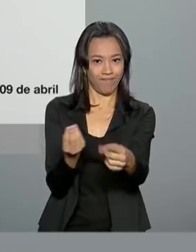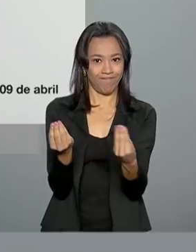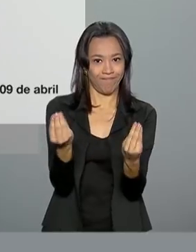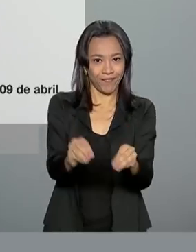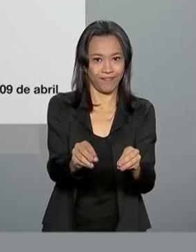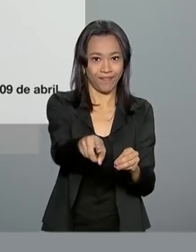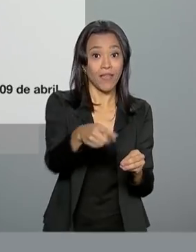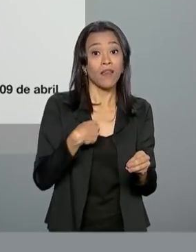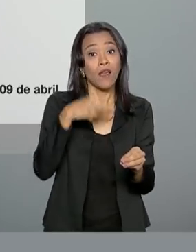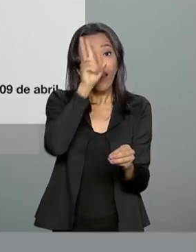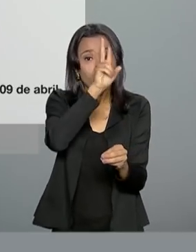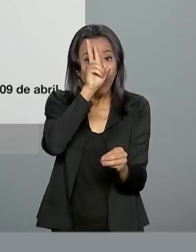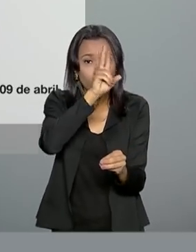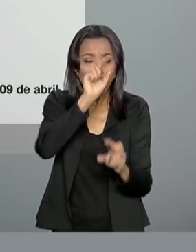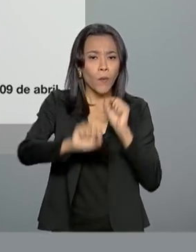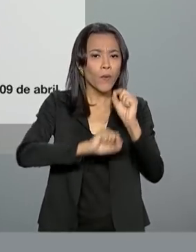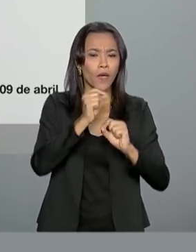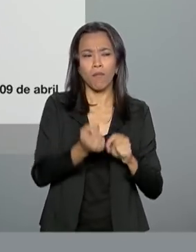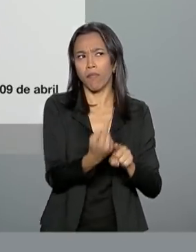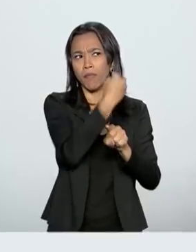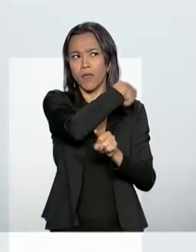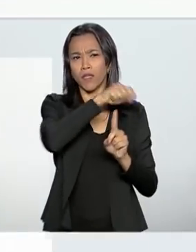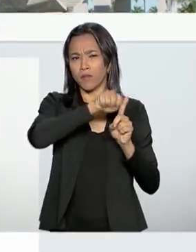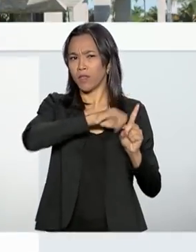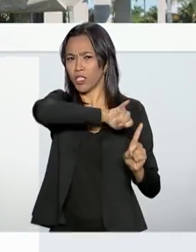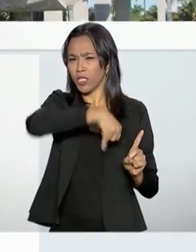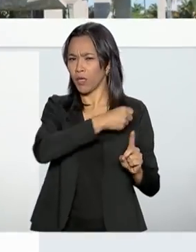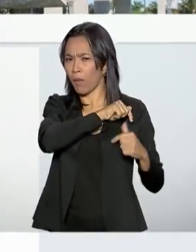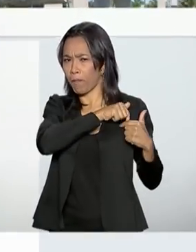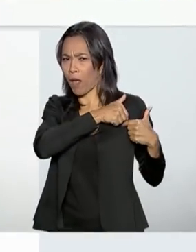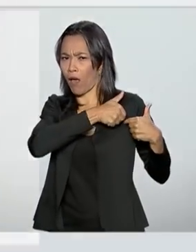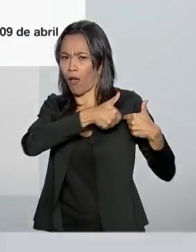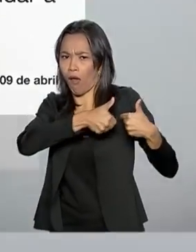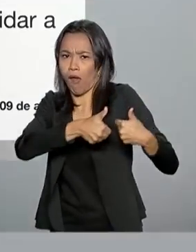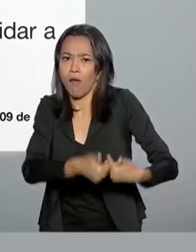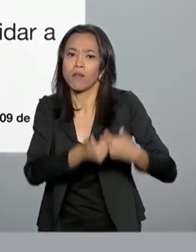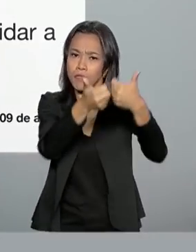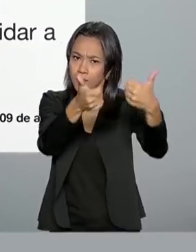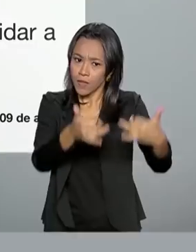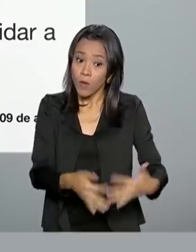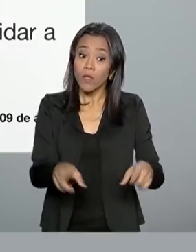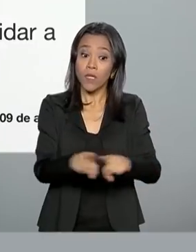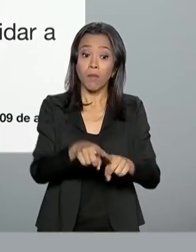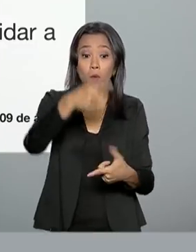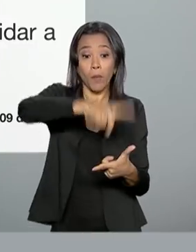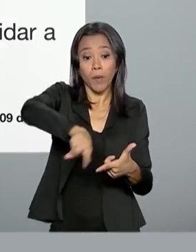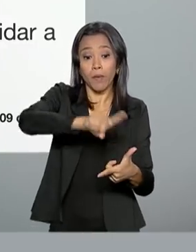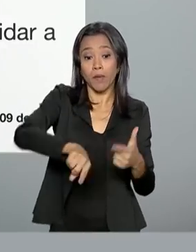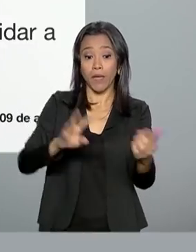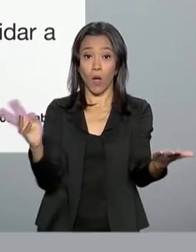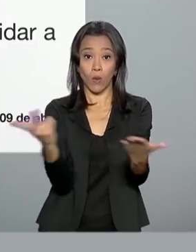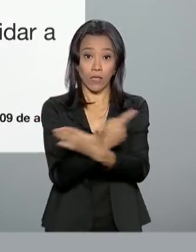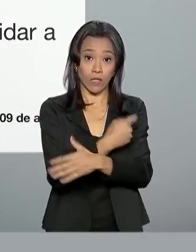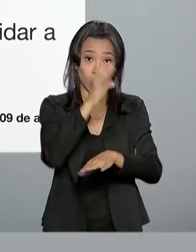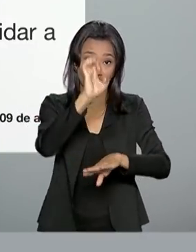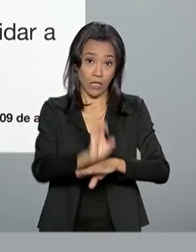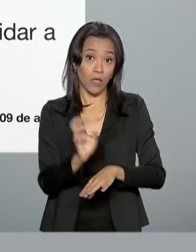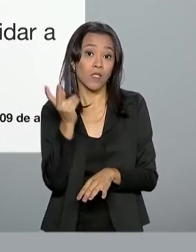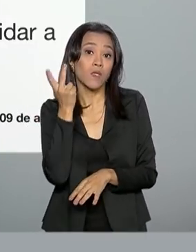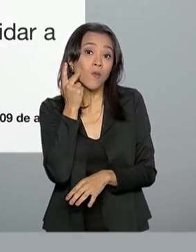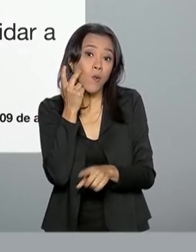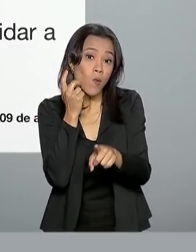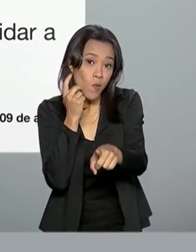lembrar atuações do Ministério desde janeiro. O ministro lembrou da crise de segurança no Ceará, já na